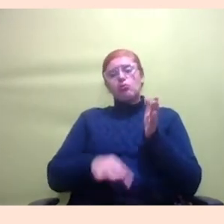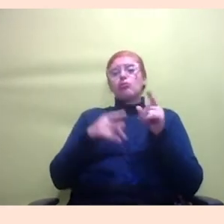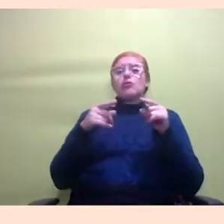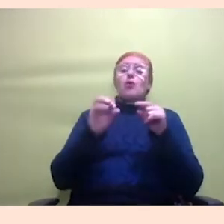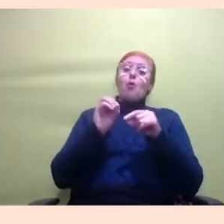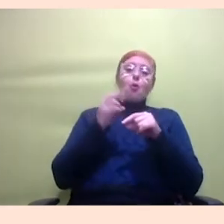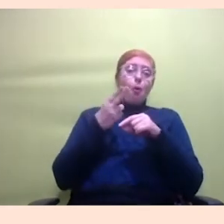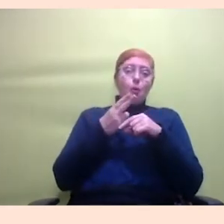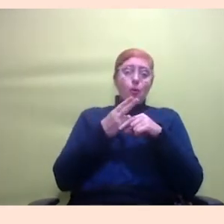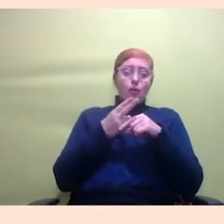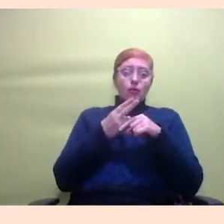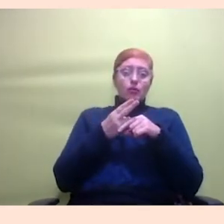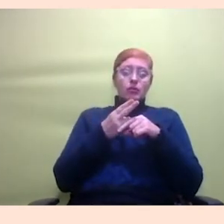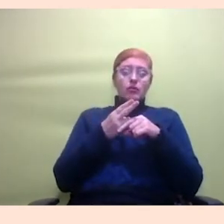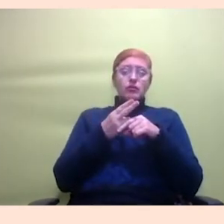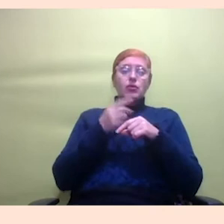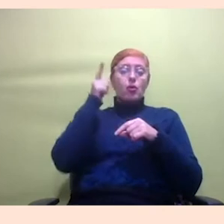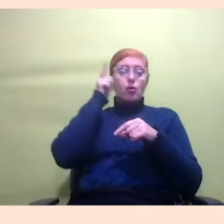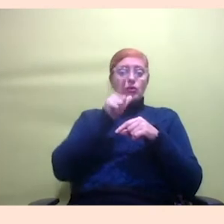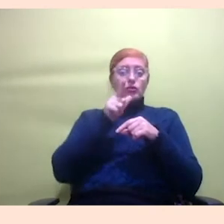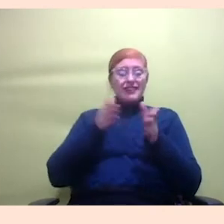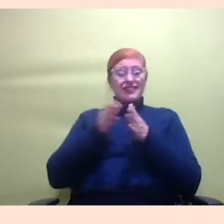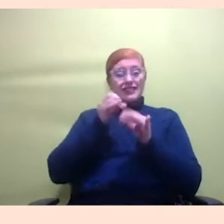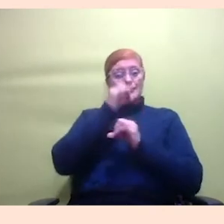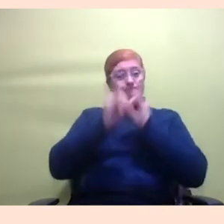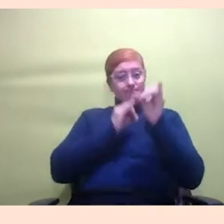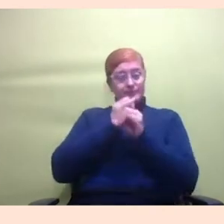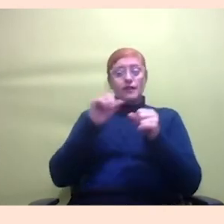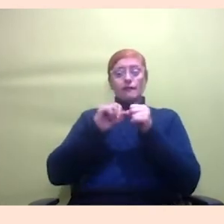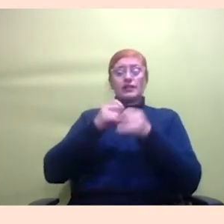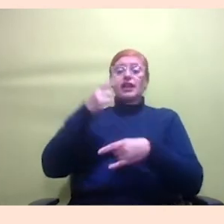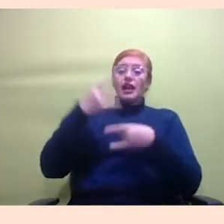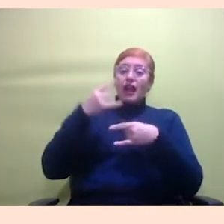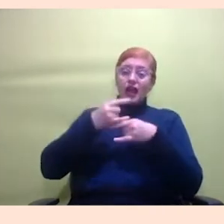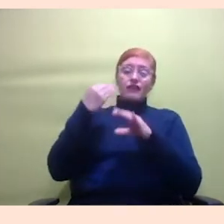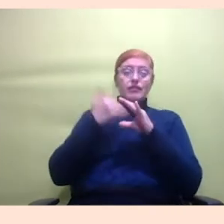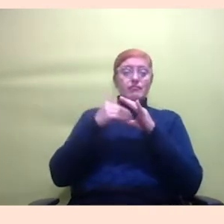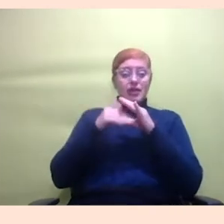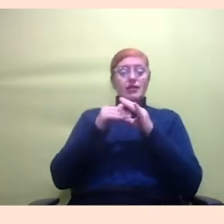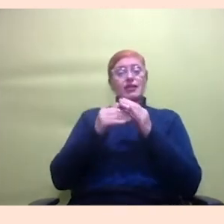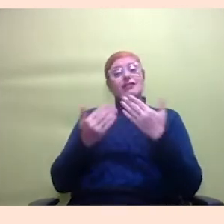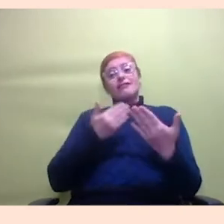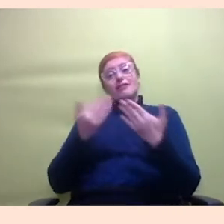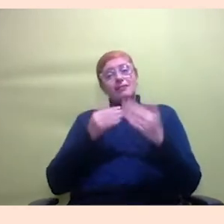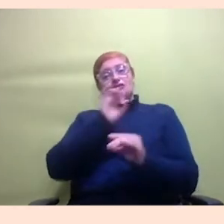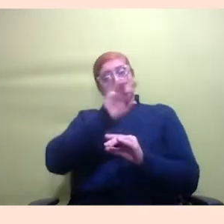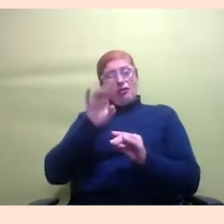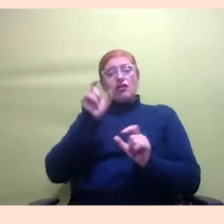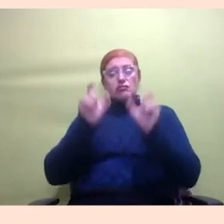ligar na internet mandar um e-mail ou fazer uma live depende muito da necessidade da pessoa que procura a gente então